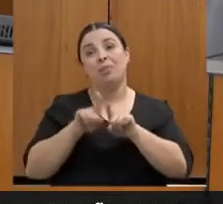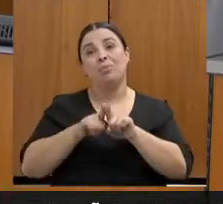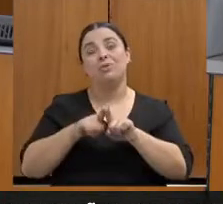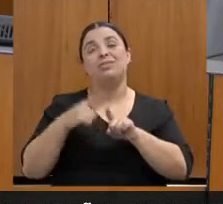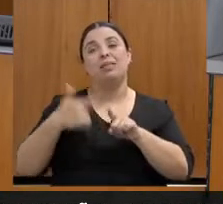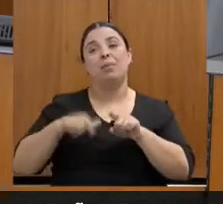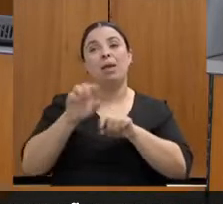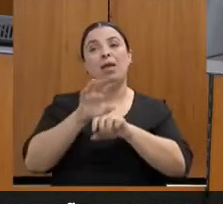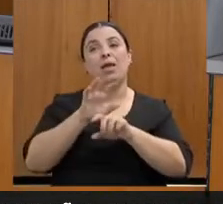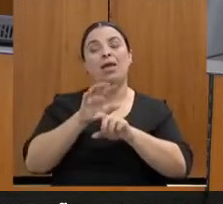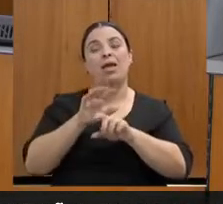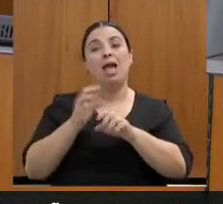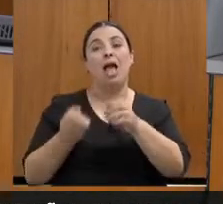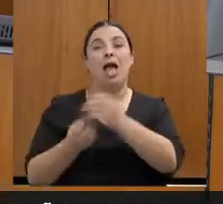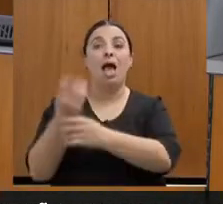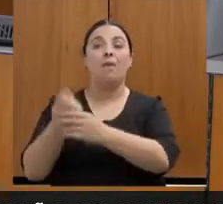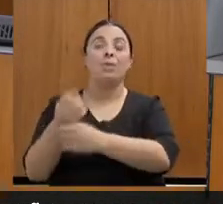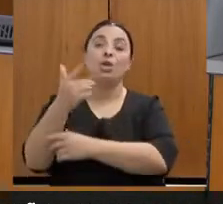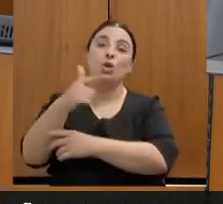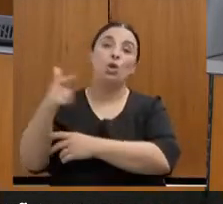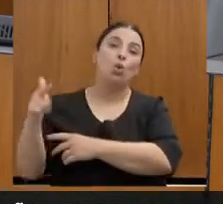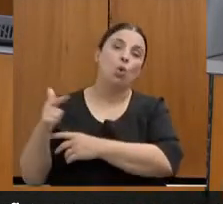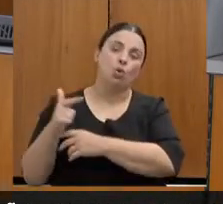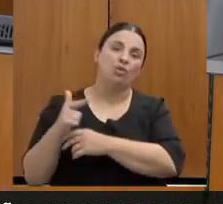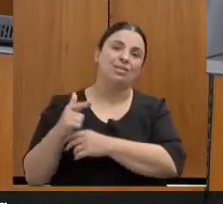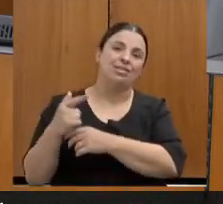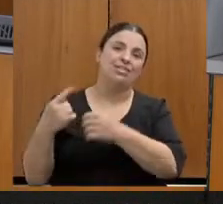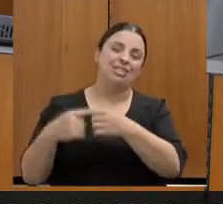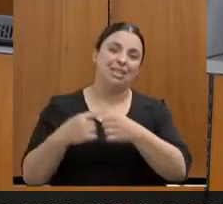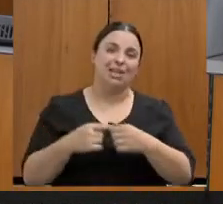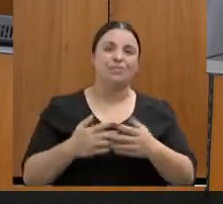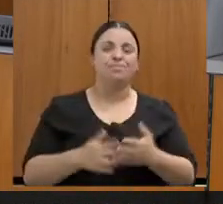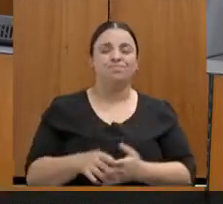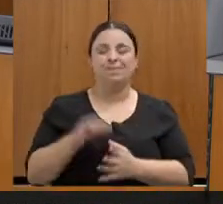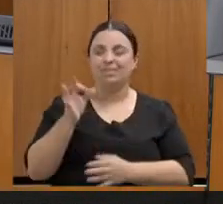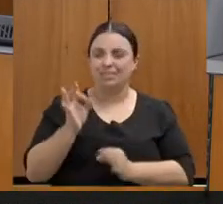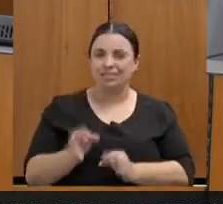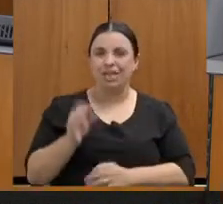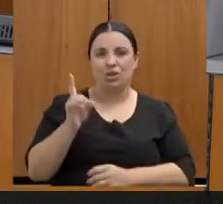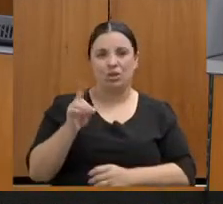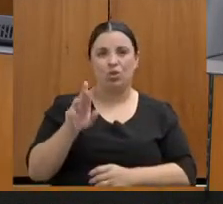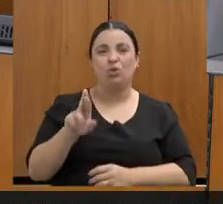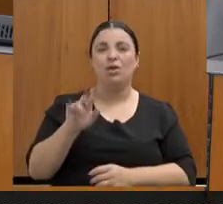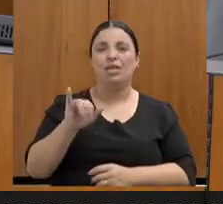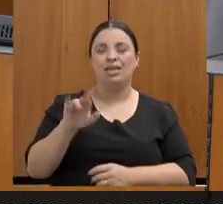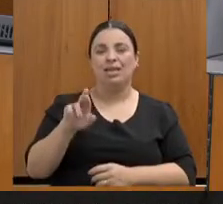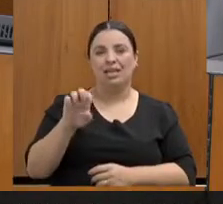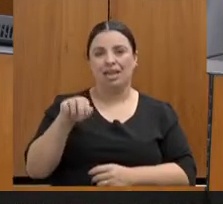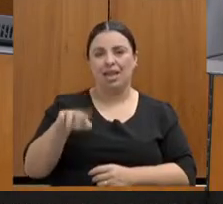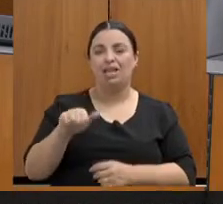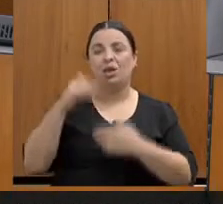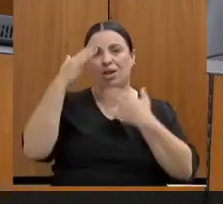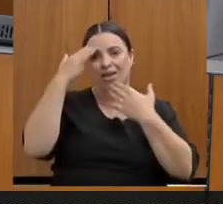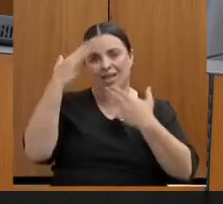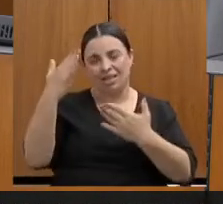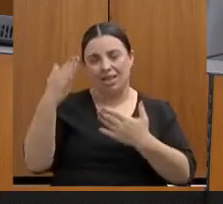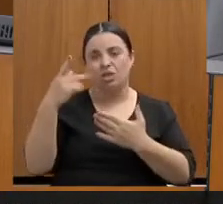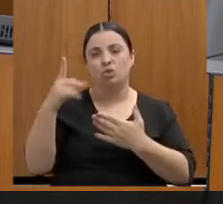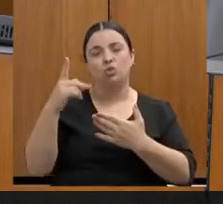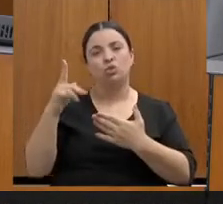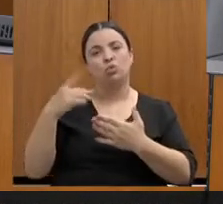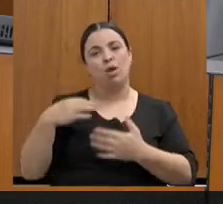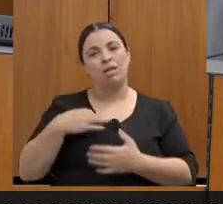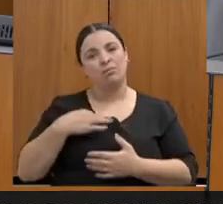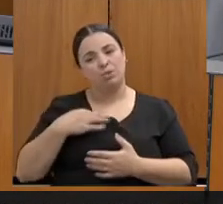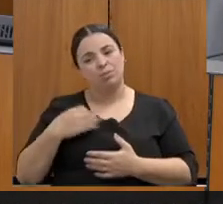Certo, doutora Irene. Eu quero, então, aqui agradecer a disponibilidade da senhora em estar conosco aqui na Comissão em Defesa dos